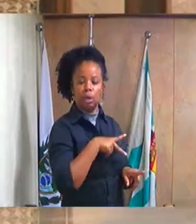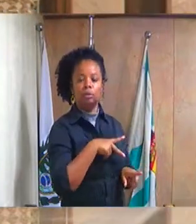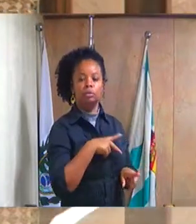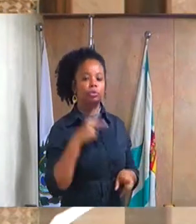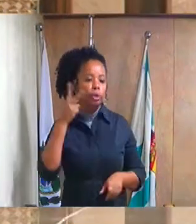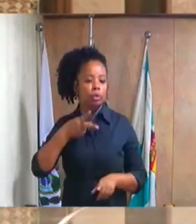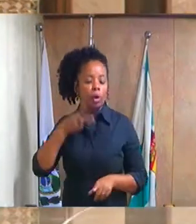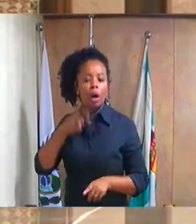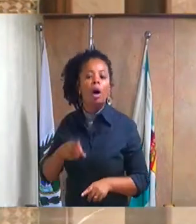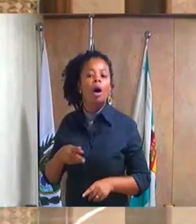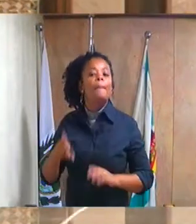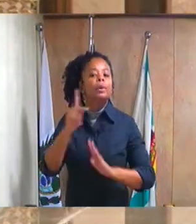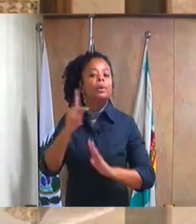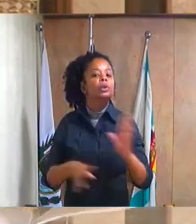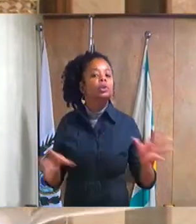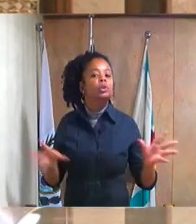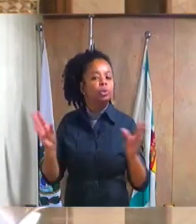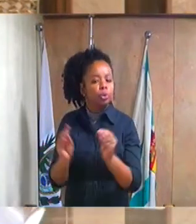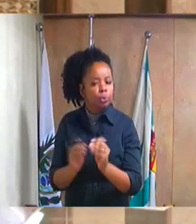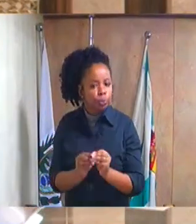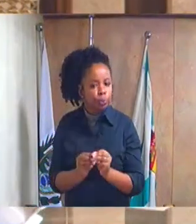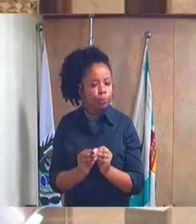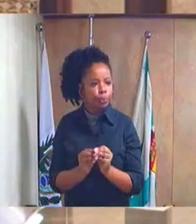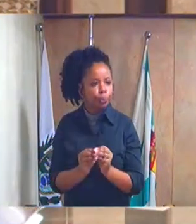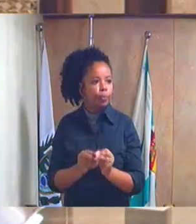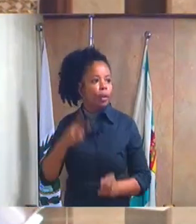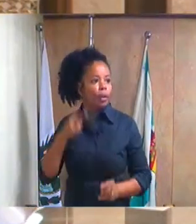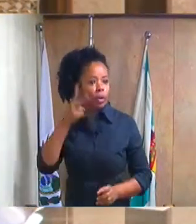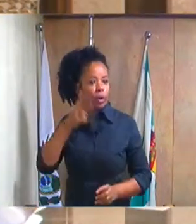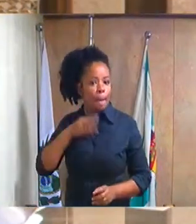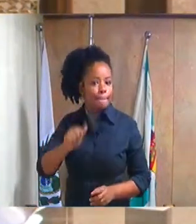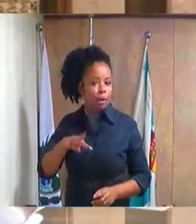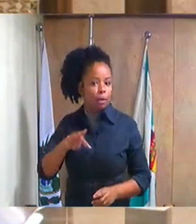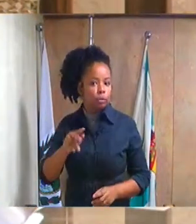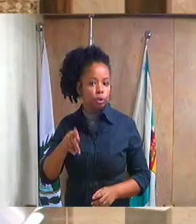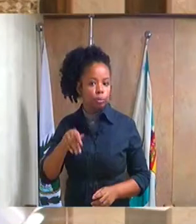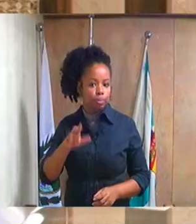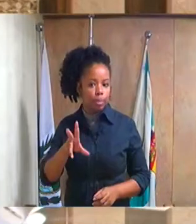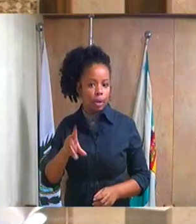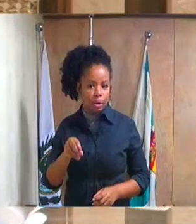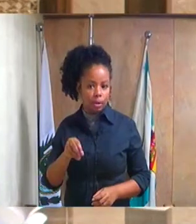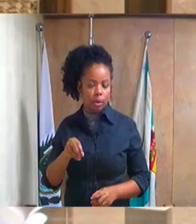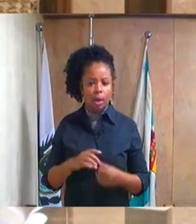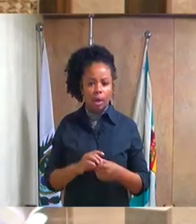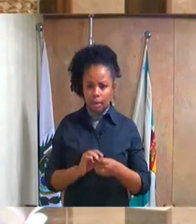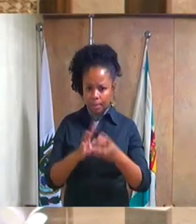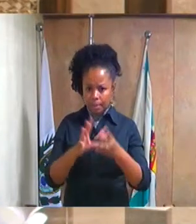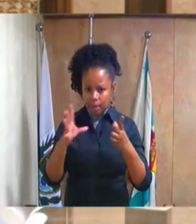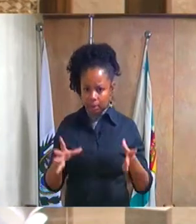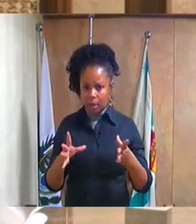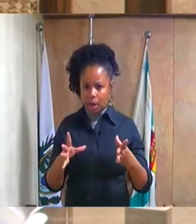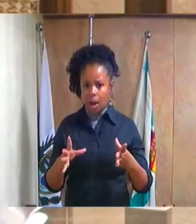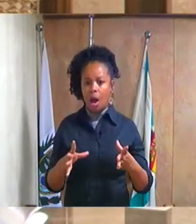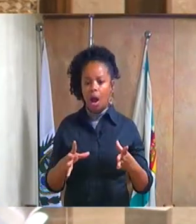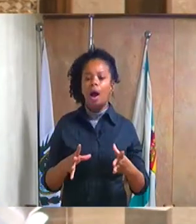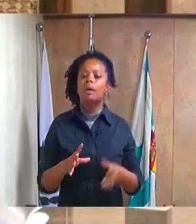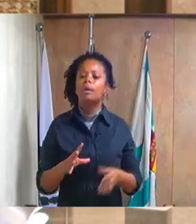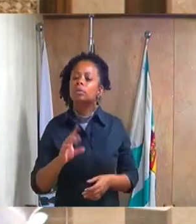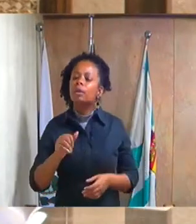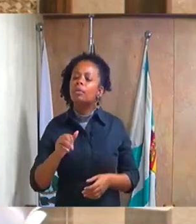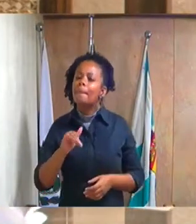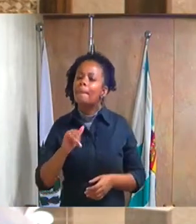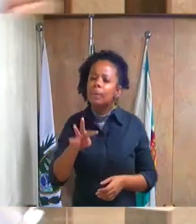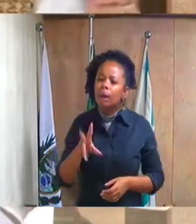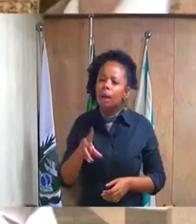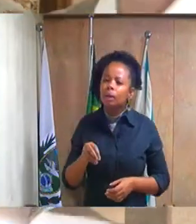resolução do licencioso senhor vereador Marcos Paulo, outorgando ao justiço do doutor Claudio Melo Tavares, do título de